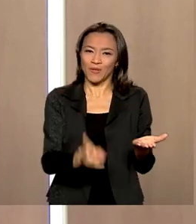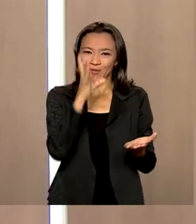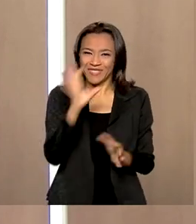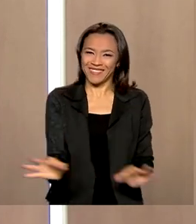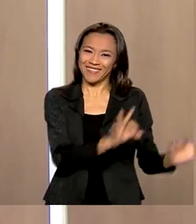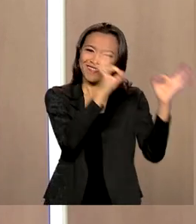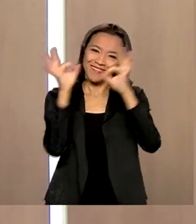ótimo dia.